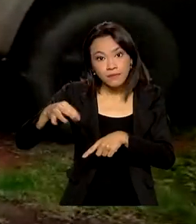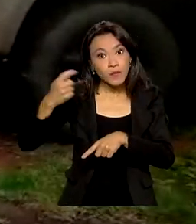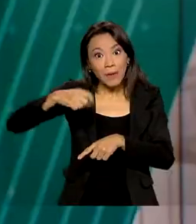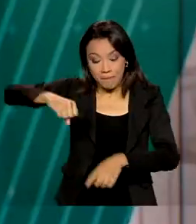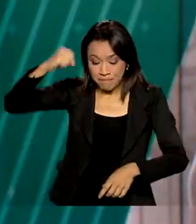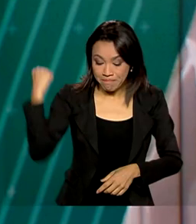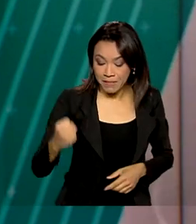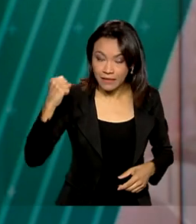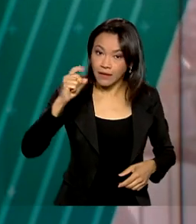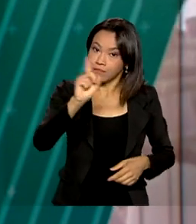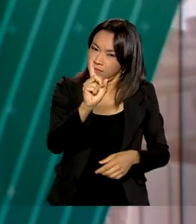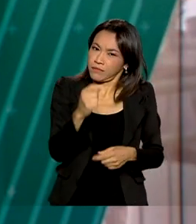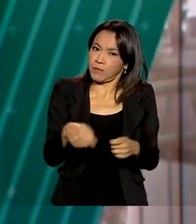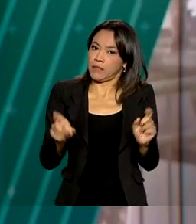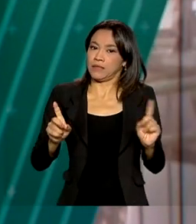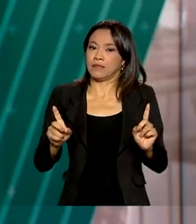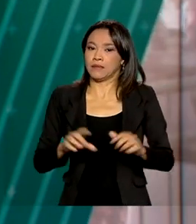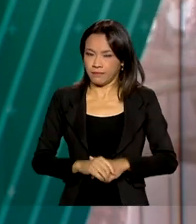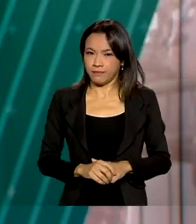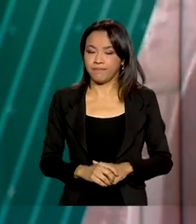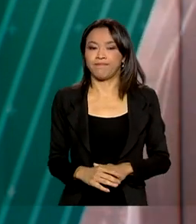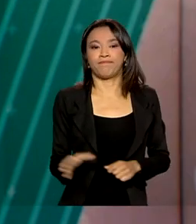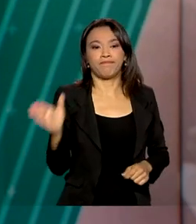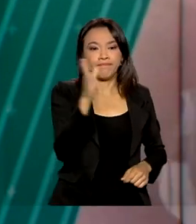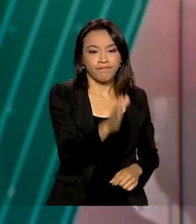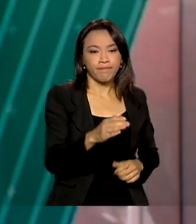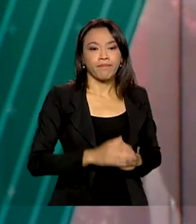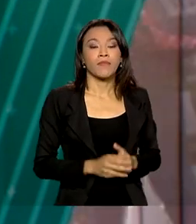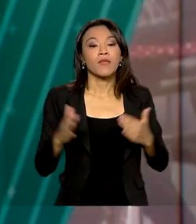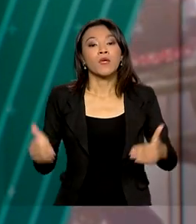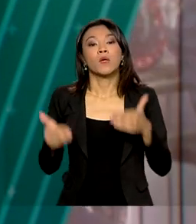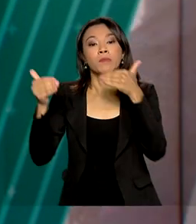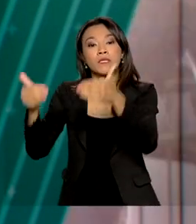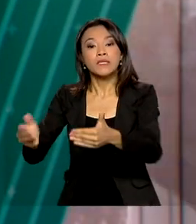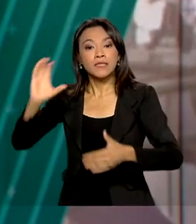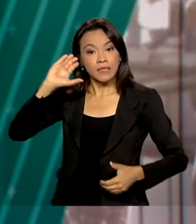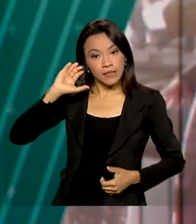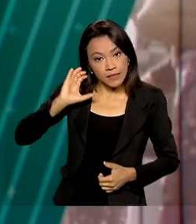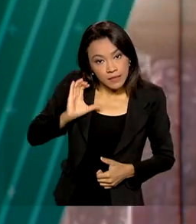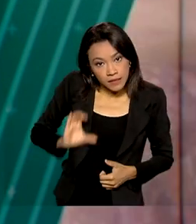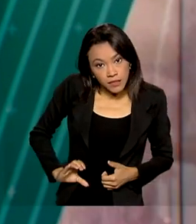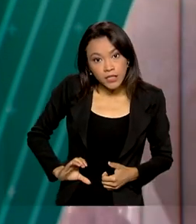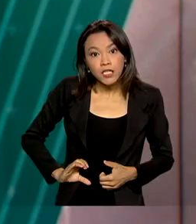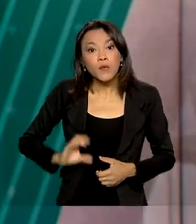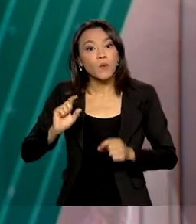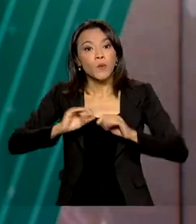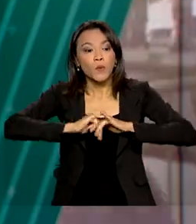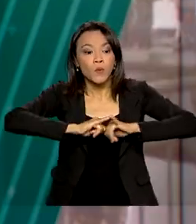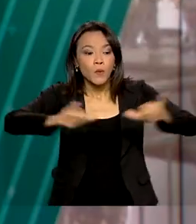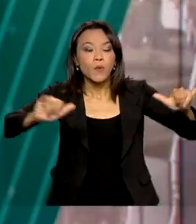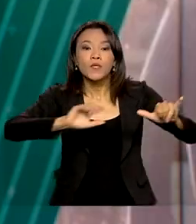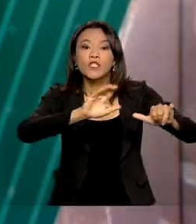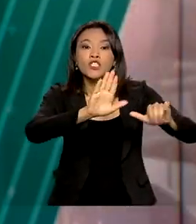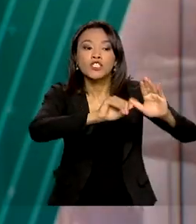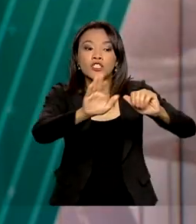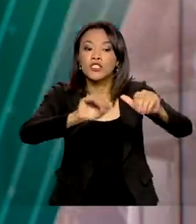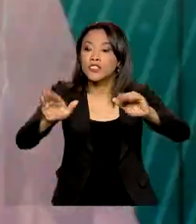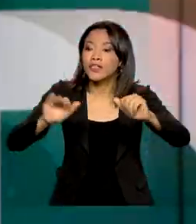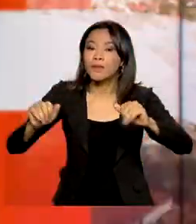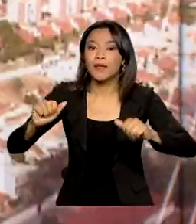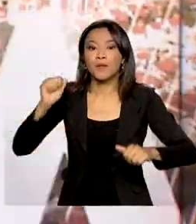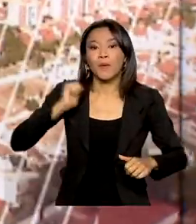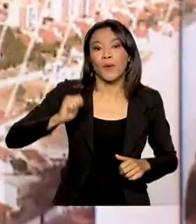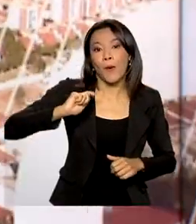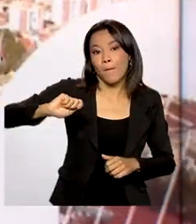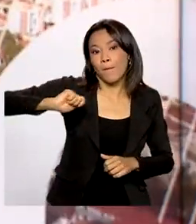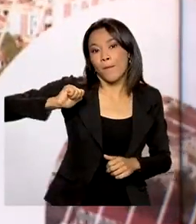animal. O Ministério da Cidadania lançou a chamada para a seleção do programa Bolsa Atleta. São